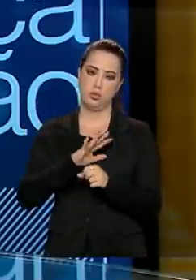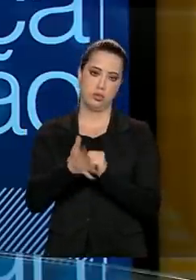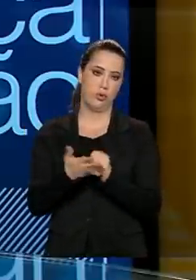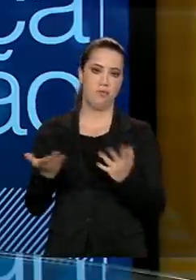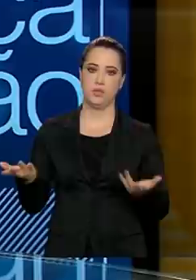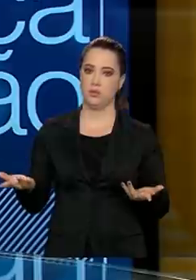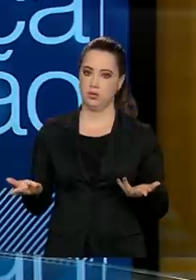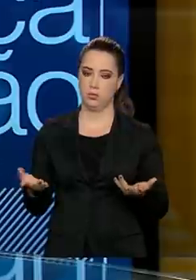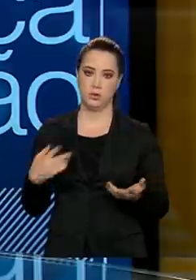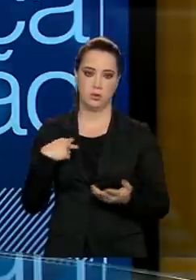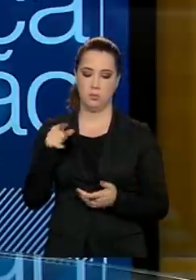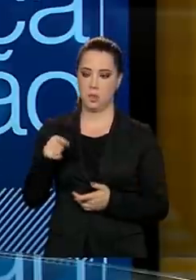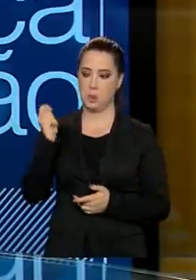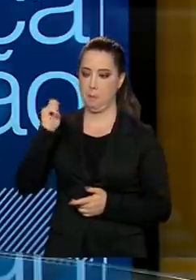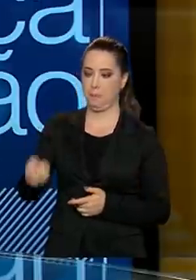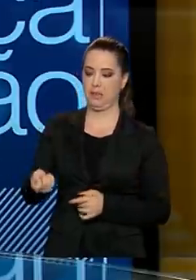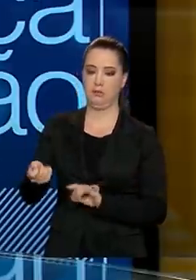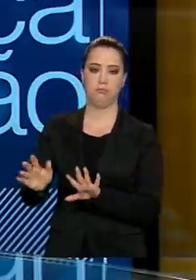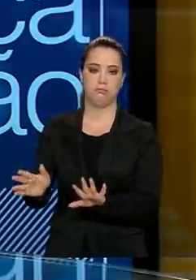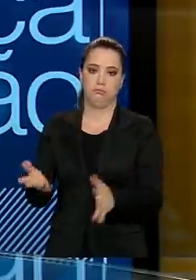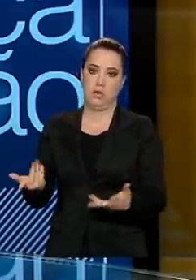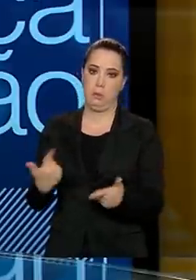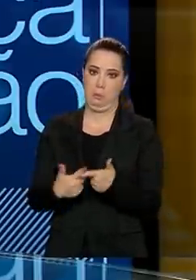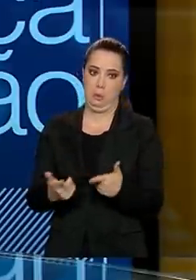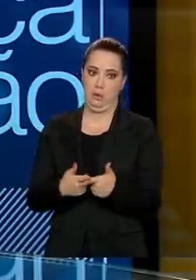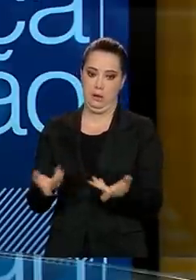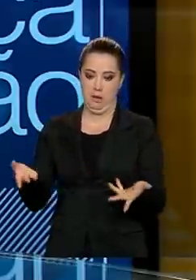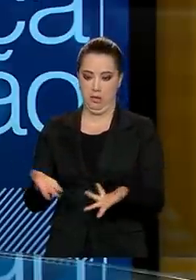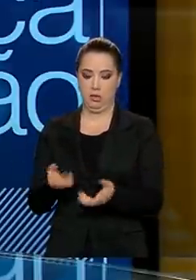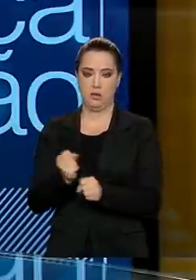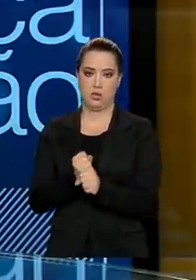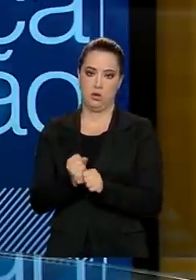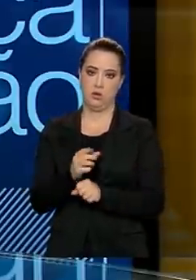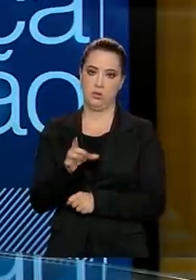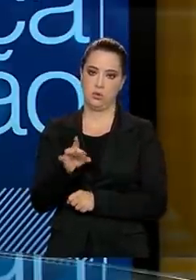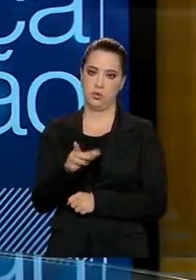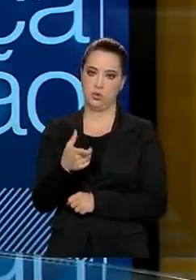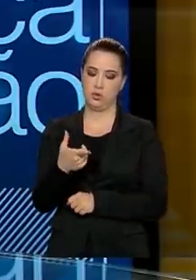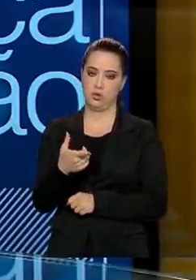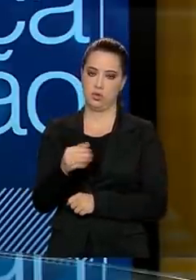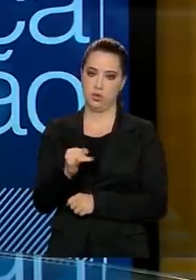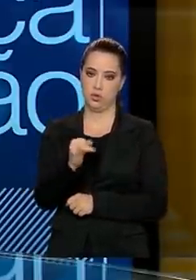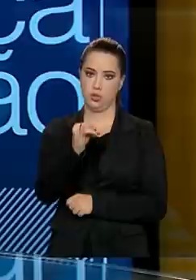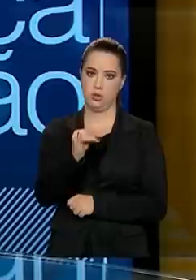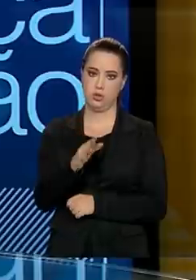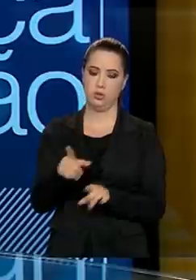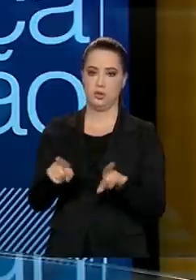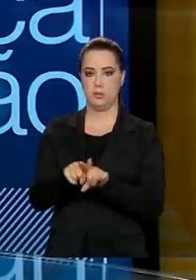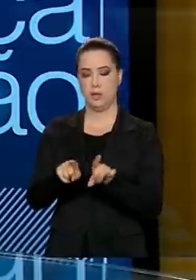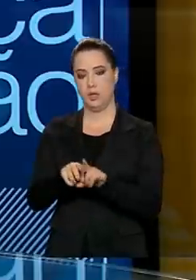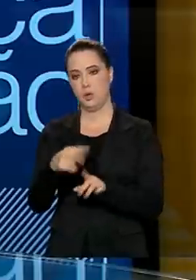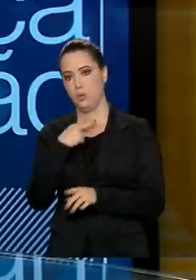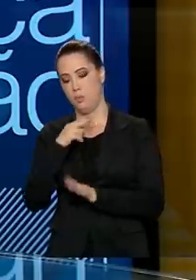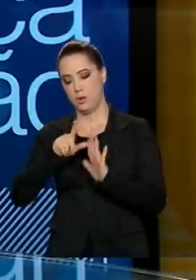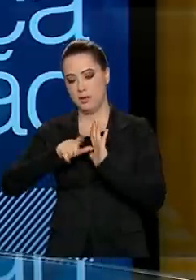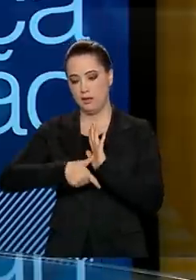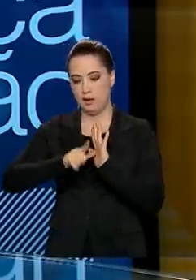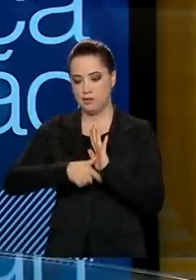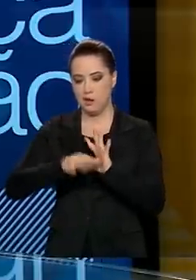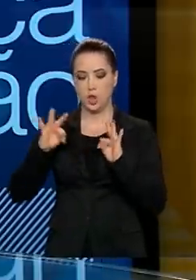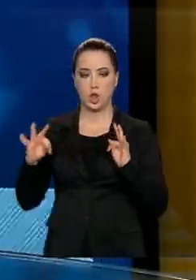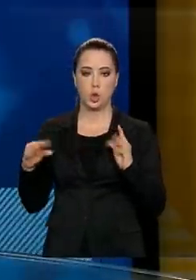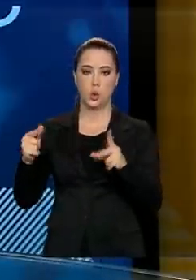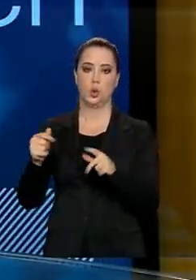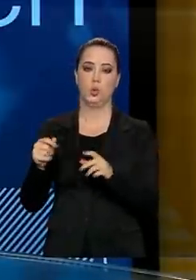penalizar esses alunos por conta do Enem, que acontecerá só em janeiro. E também não posso atrasar todo o